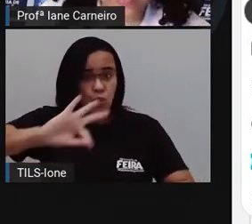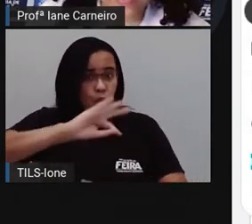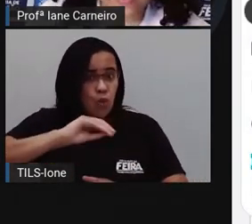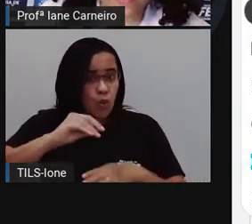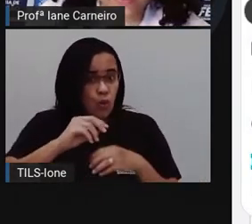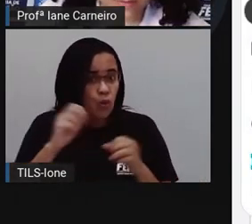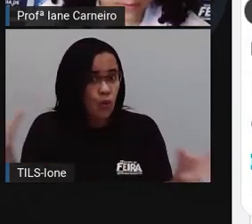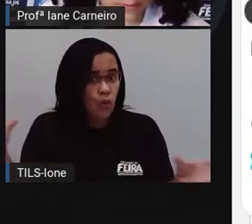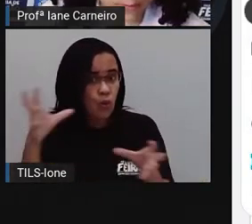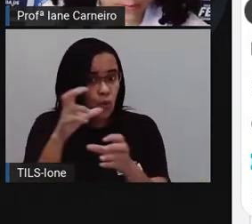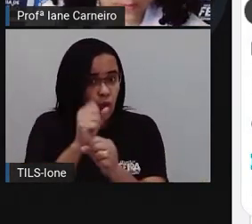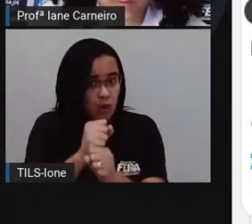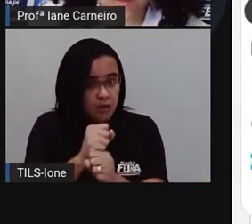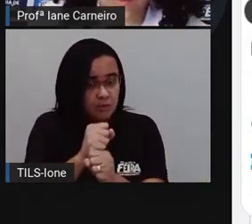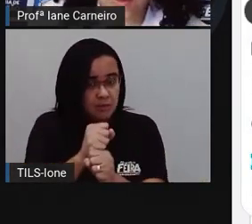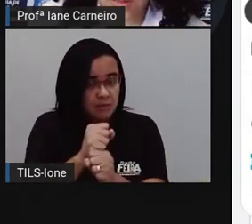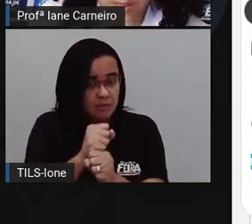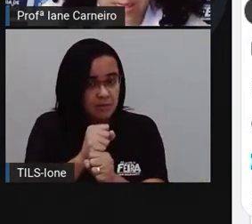Nasceram.